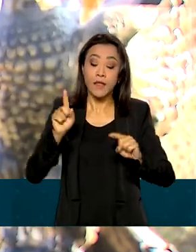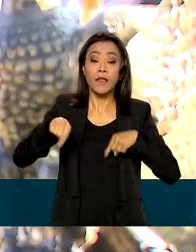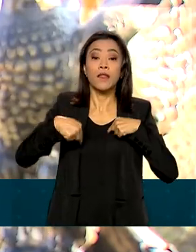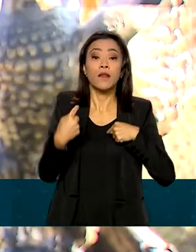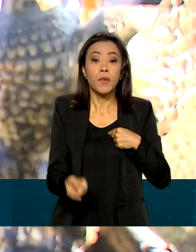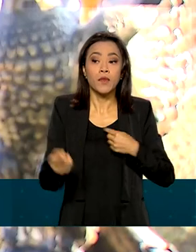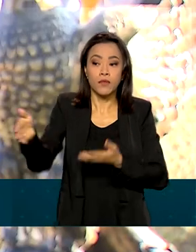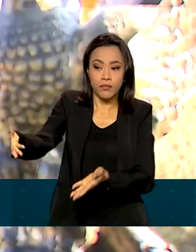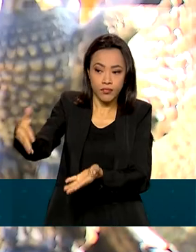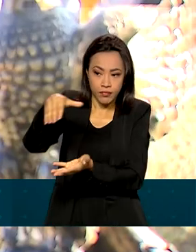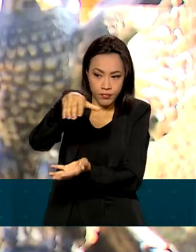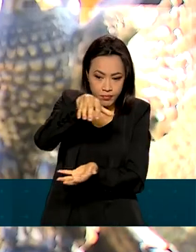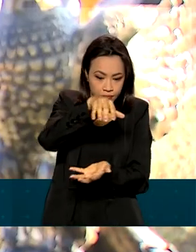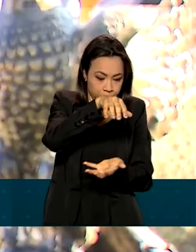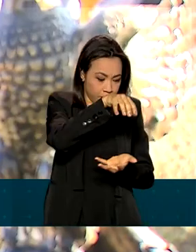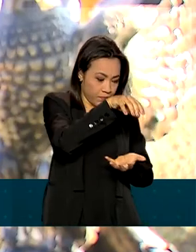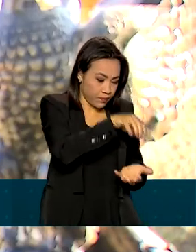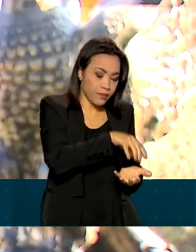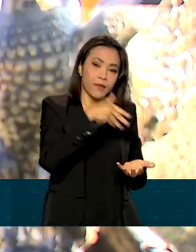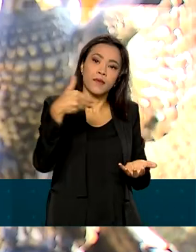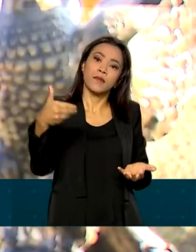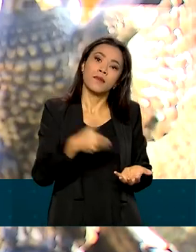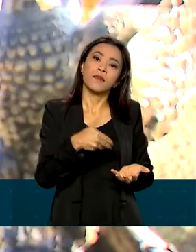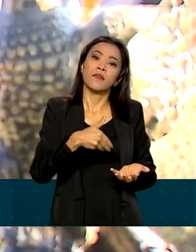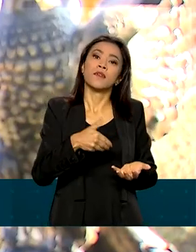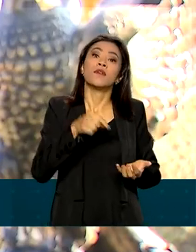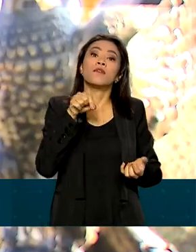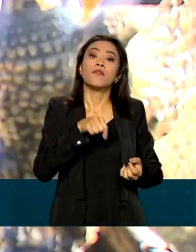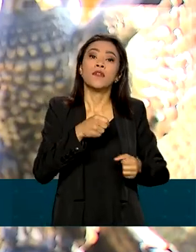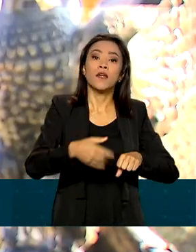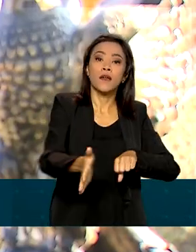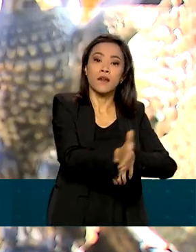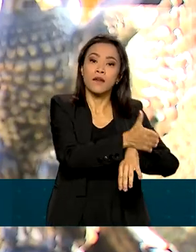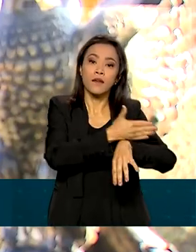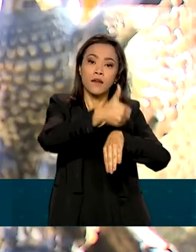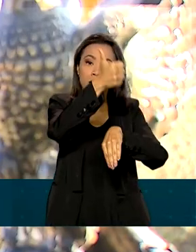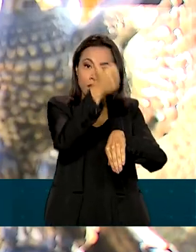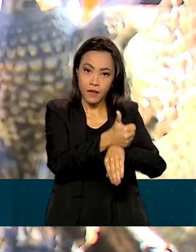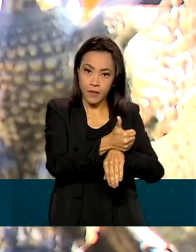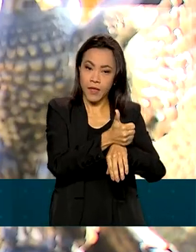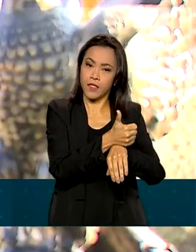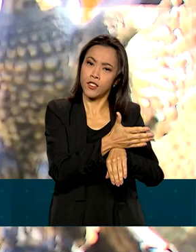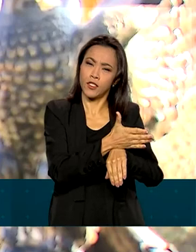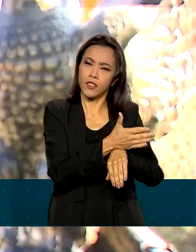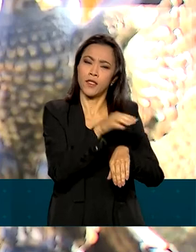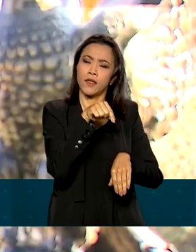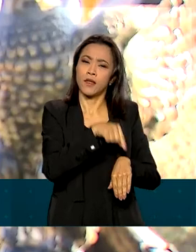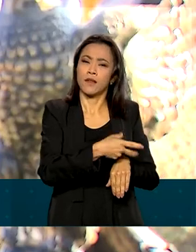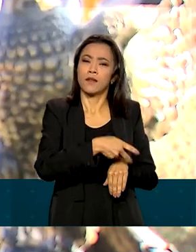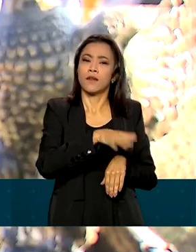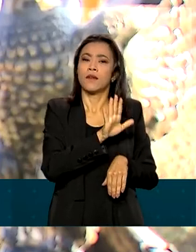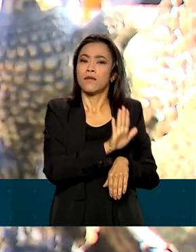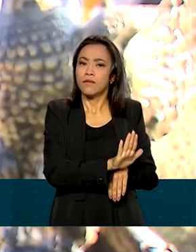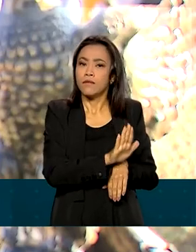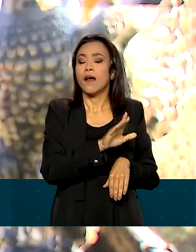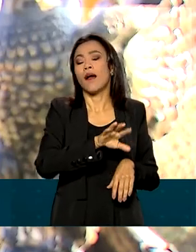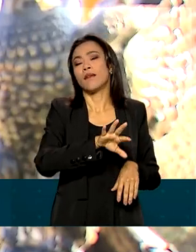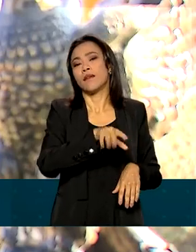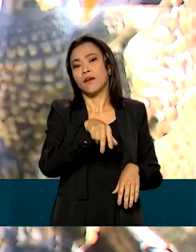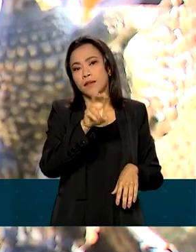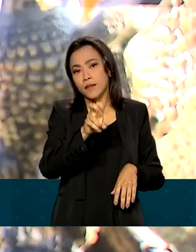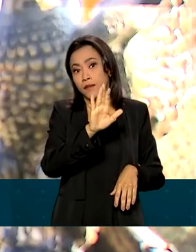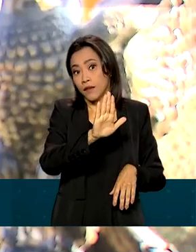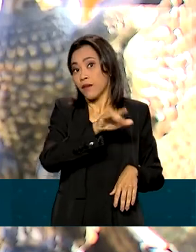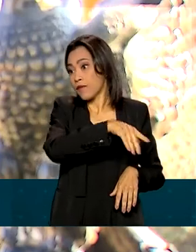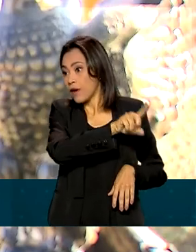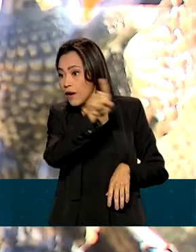guardado no Palácio do Itamaraty até às cinco horas da tarde de amanhã, quando será apresentado em uma cerimônia lá